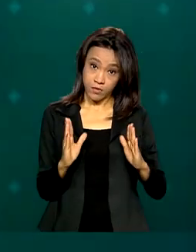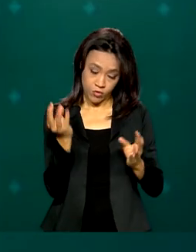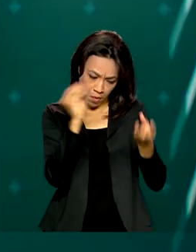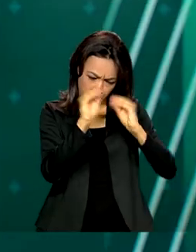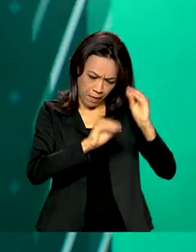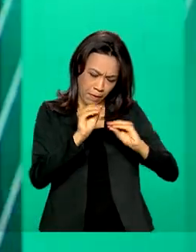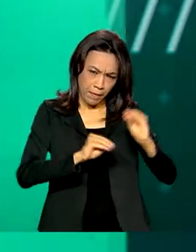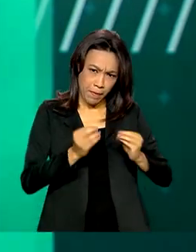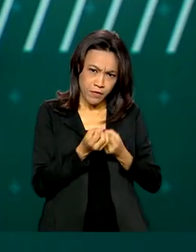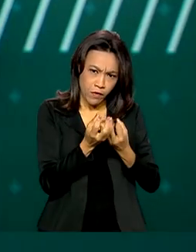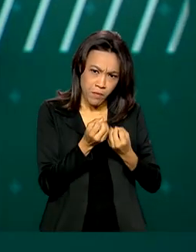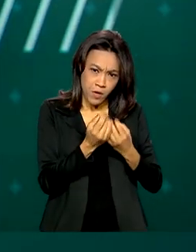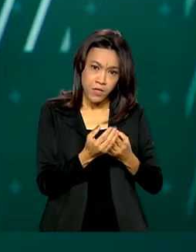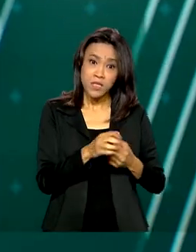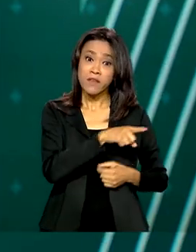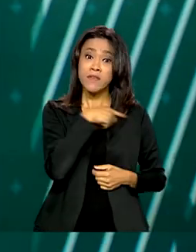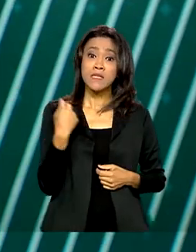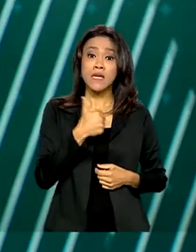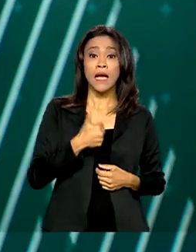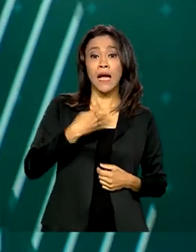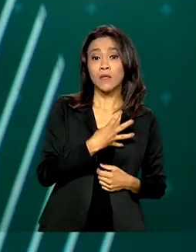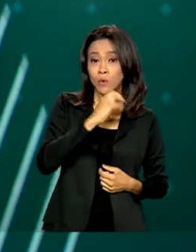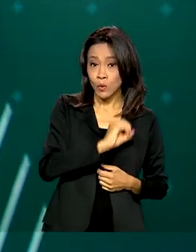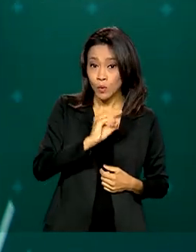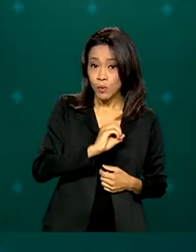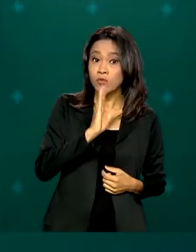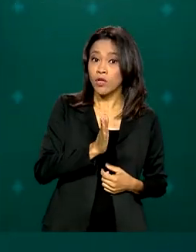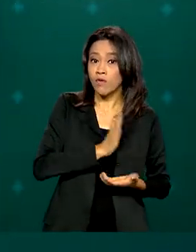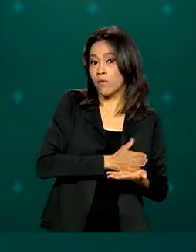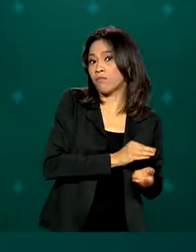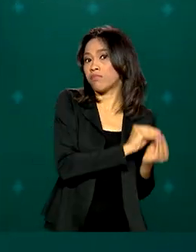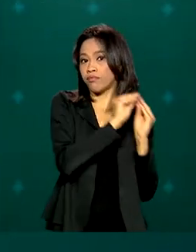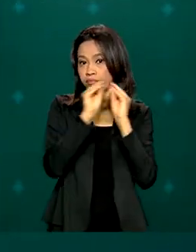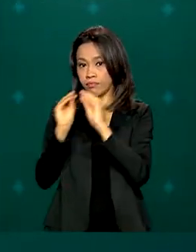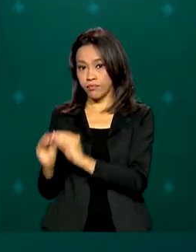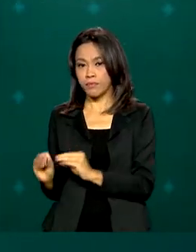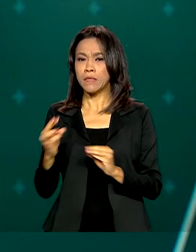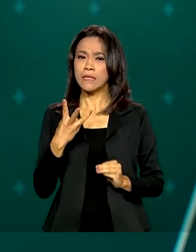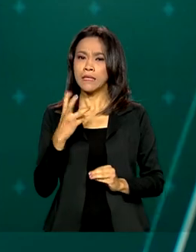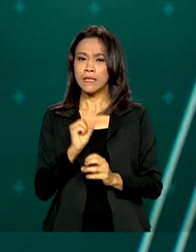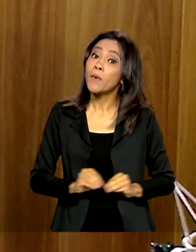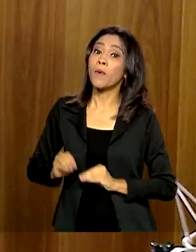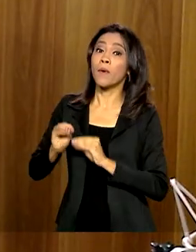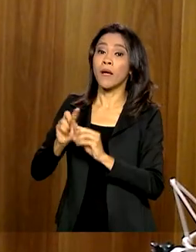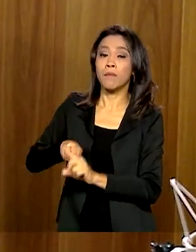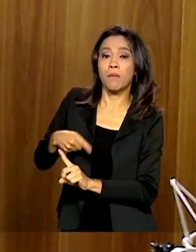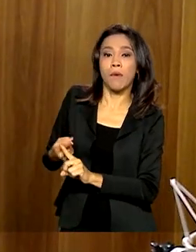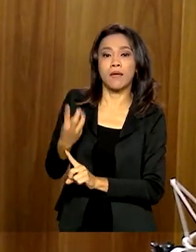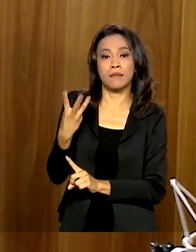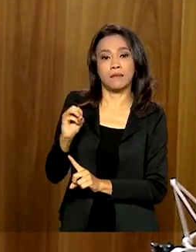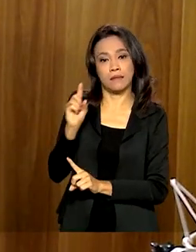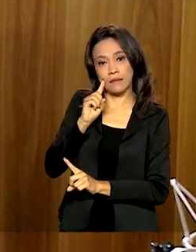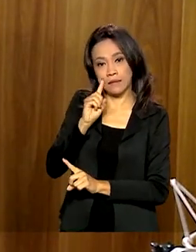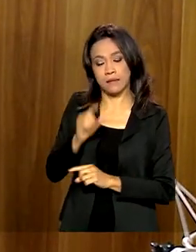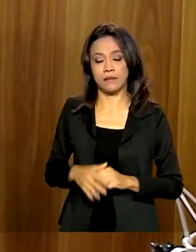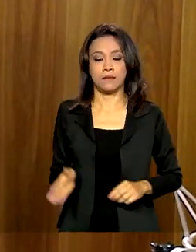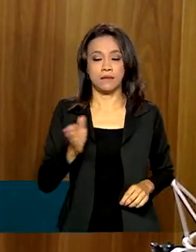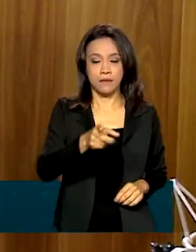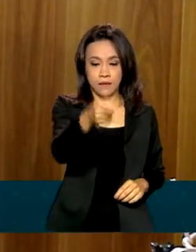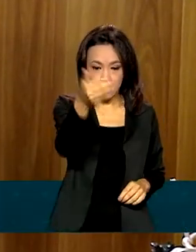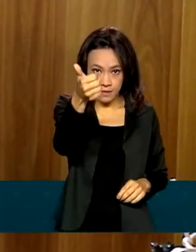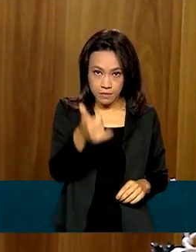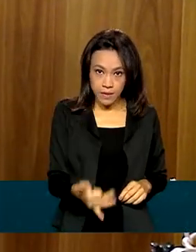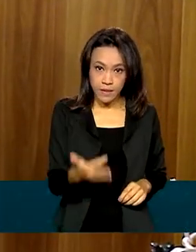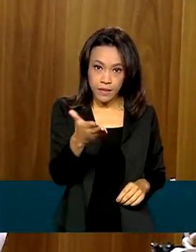atualização, que venceria em 14 de outubro, foi prorrogado por 30 dias. Essa atualização é para os